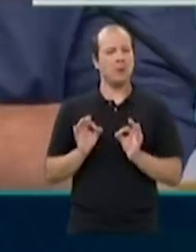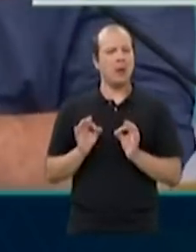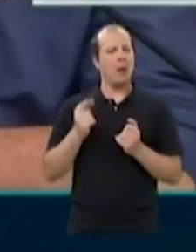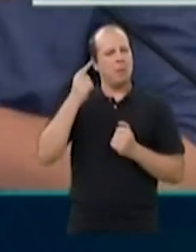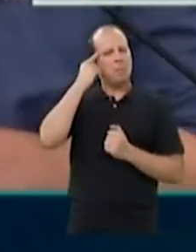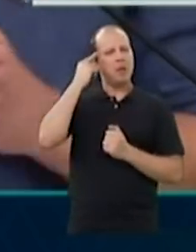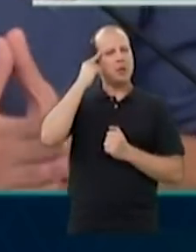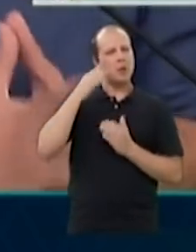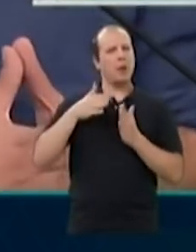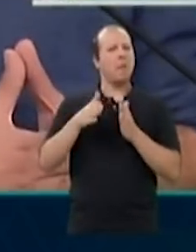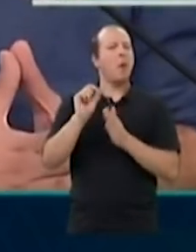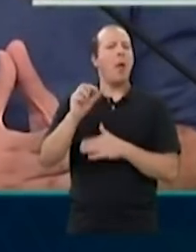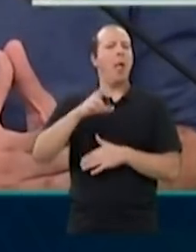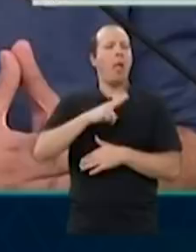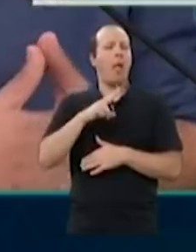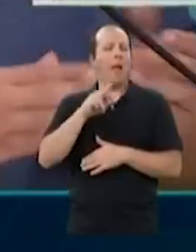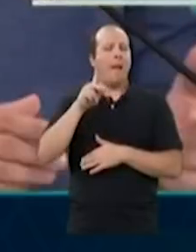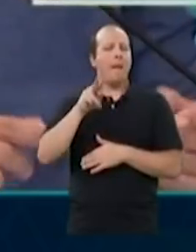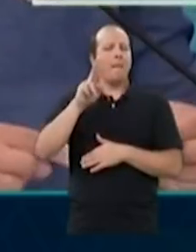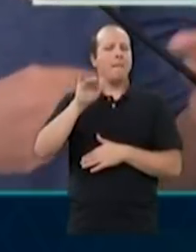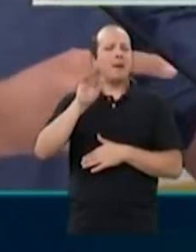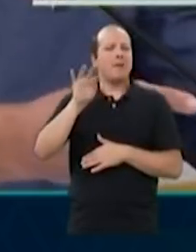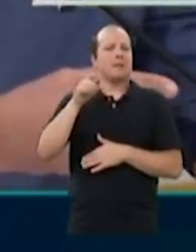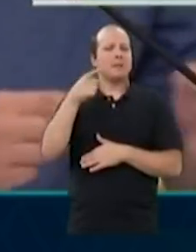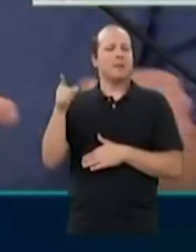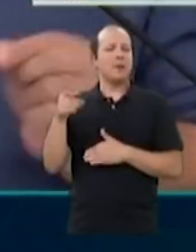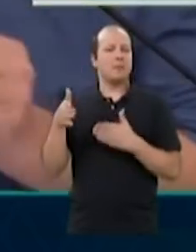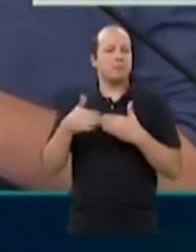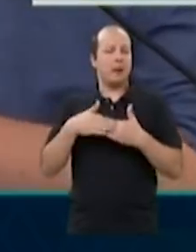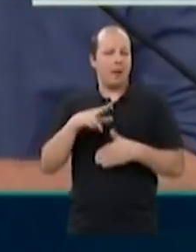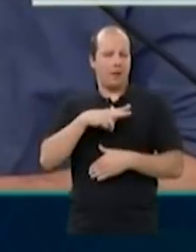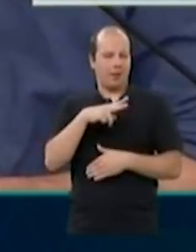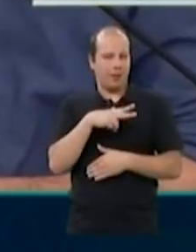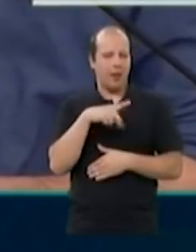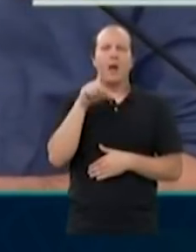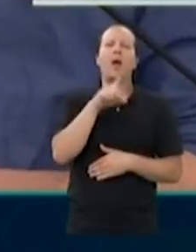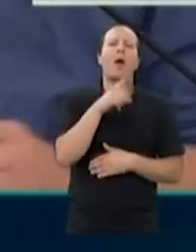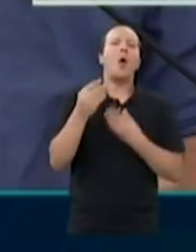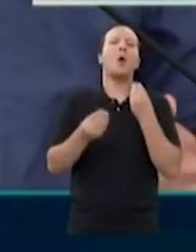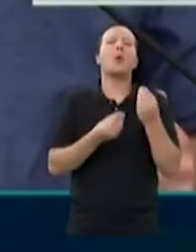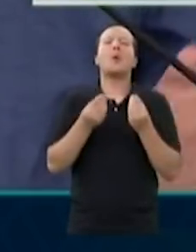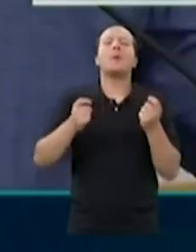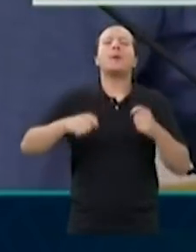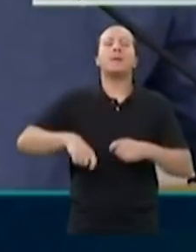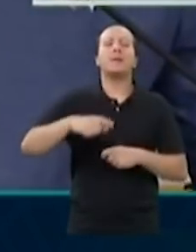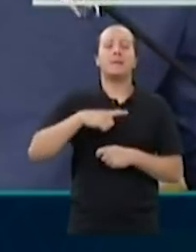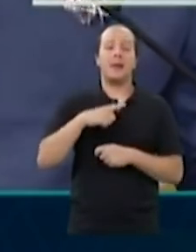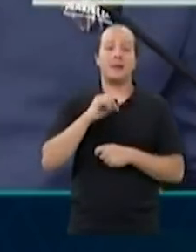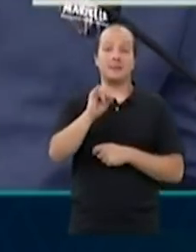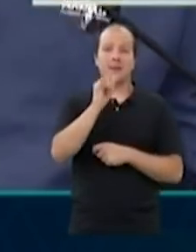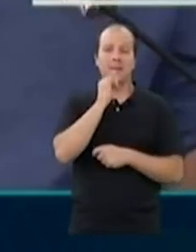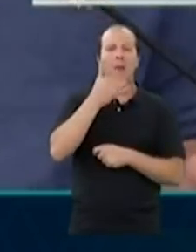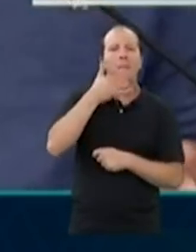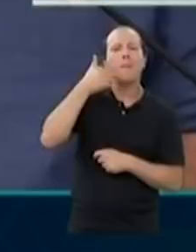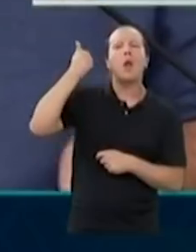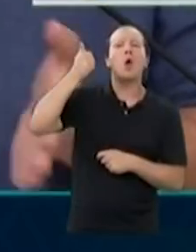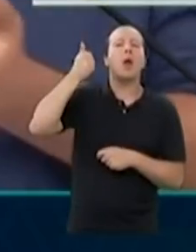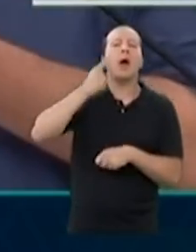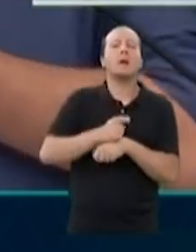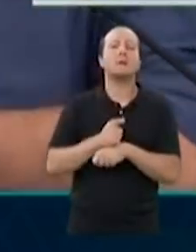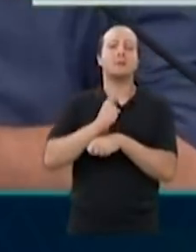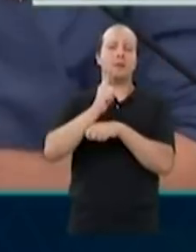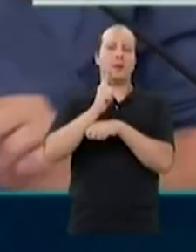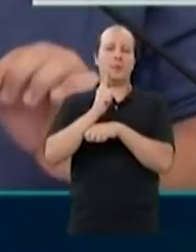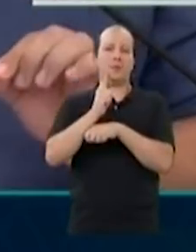privatização das empresas públicas. A gente sabe onde deu quando se privatizou. Além de não se melhorar a gestão, se